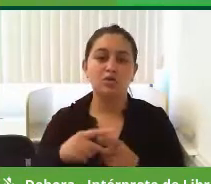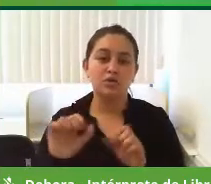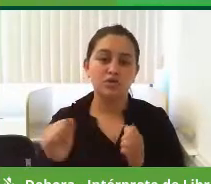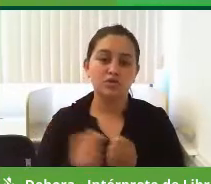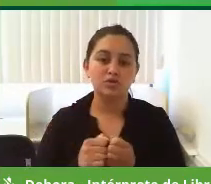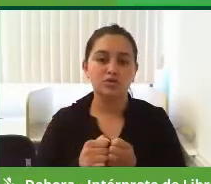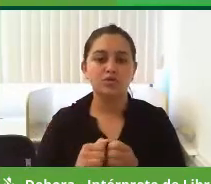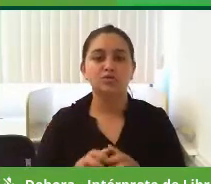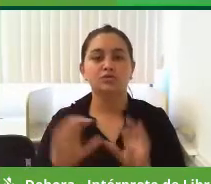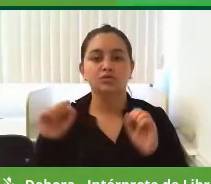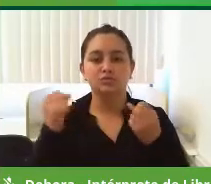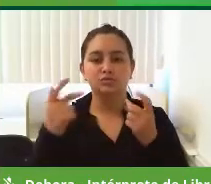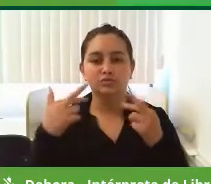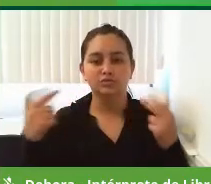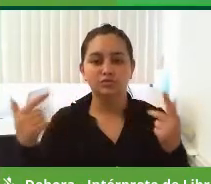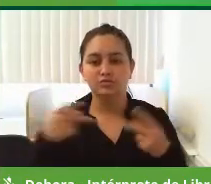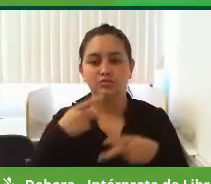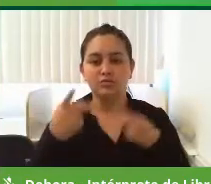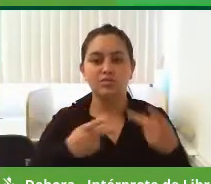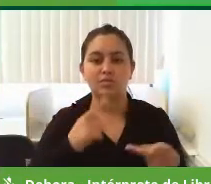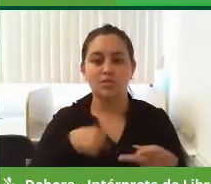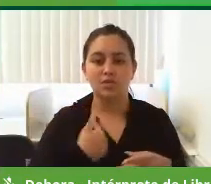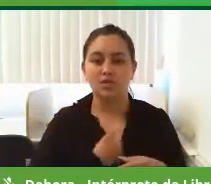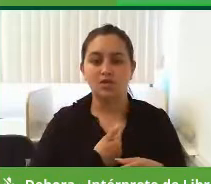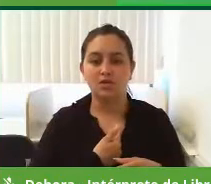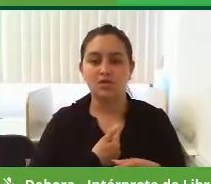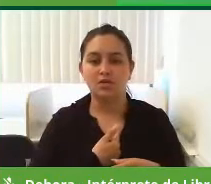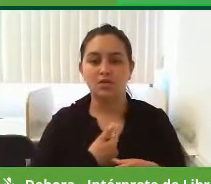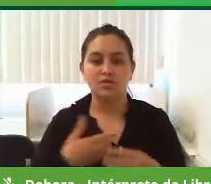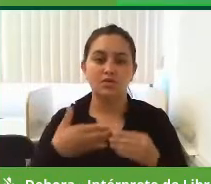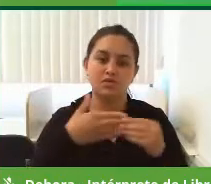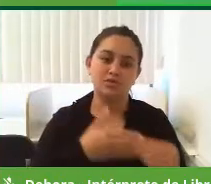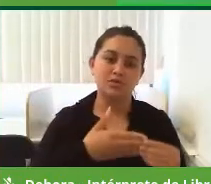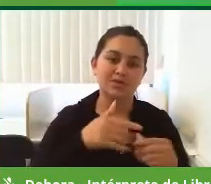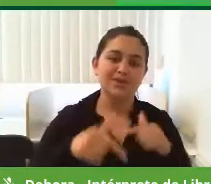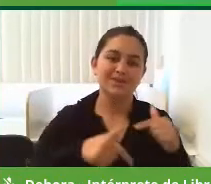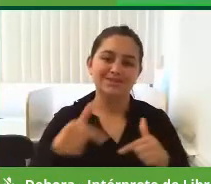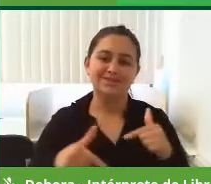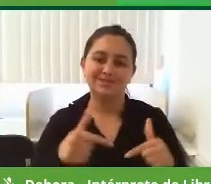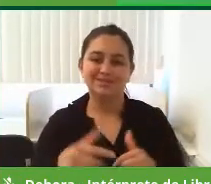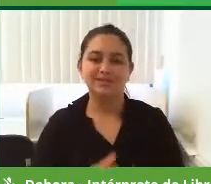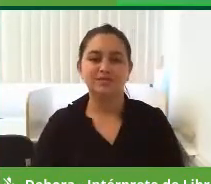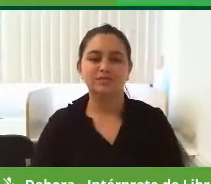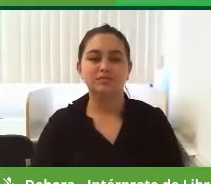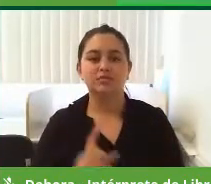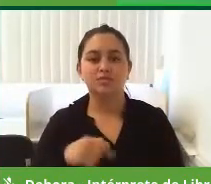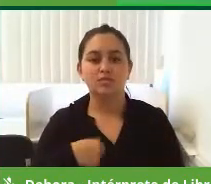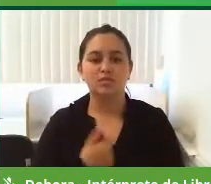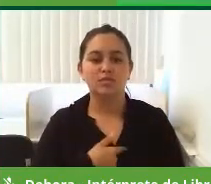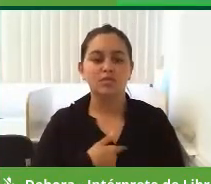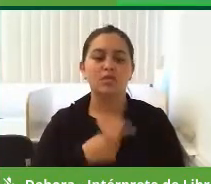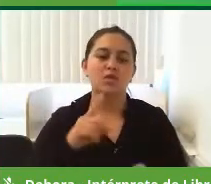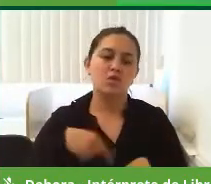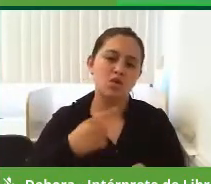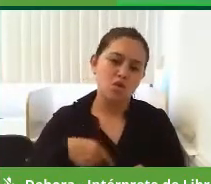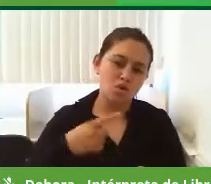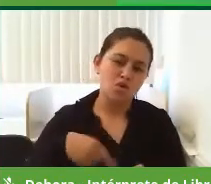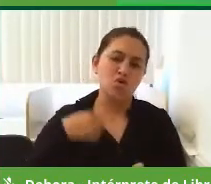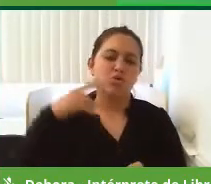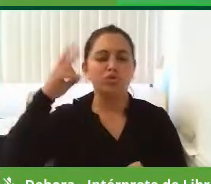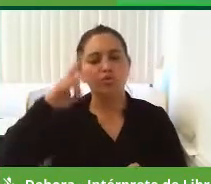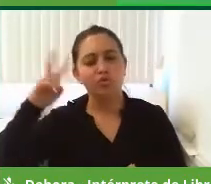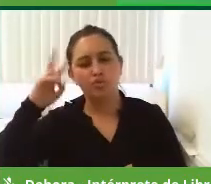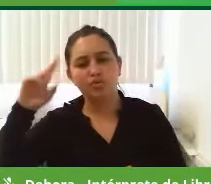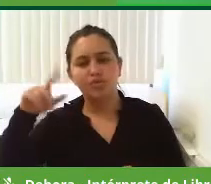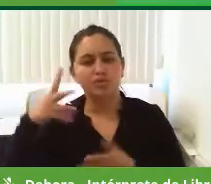entrevista e dizer que nós, o Partido dos Trabalhadores, na sua longa história, ele vem sempre se